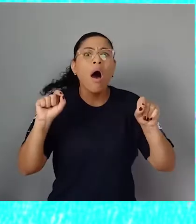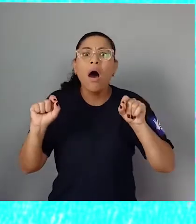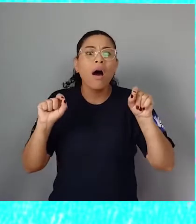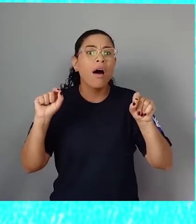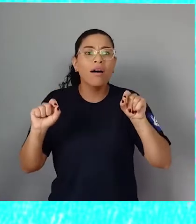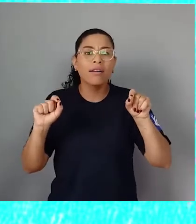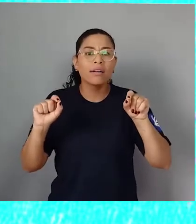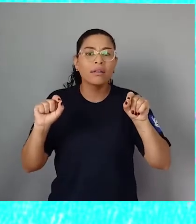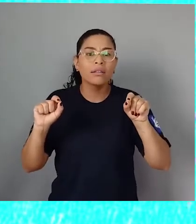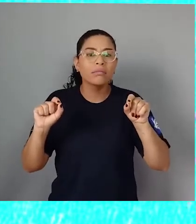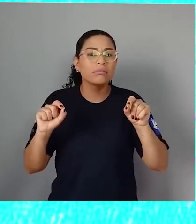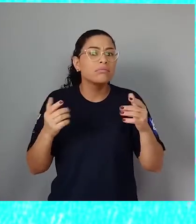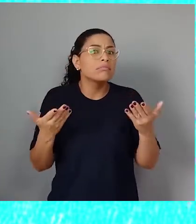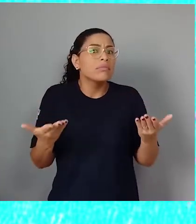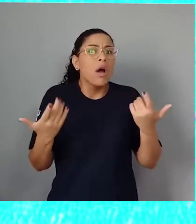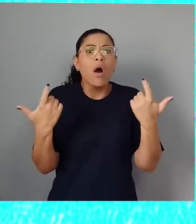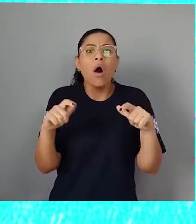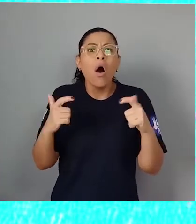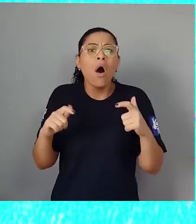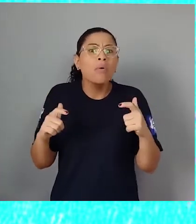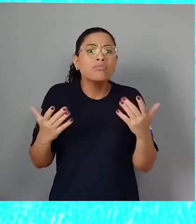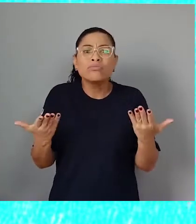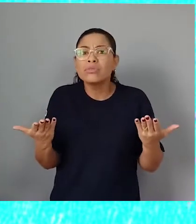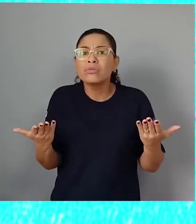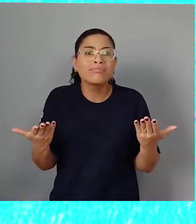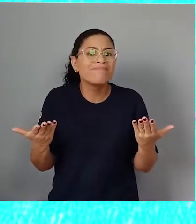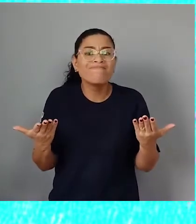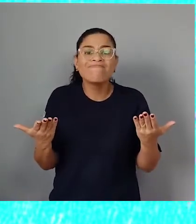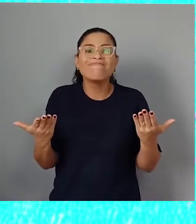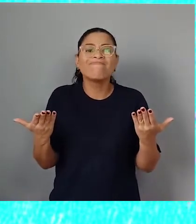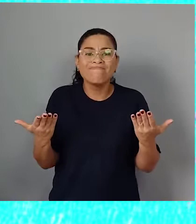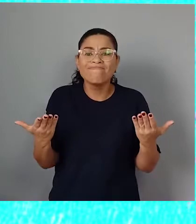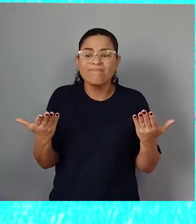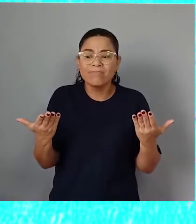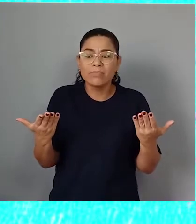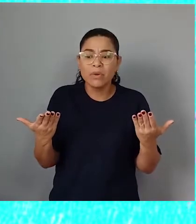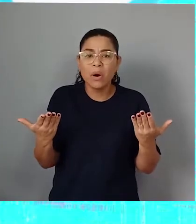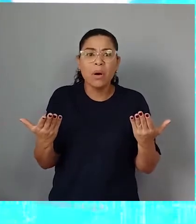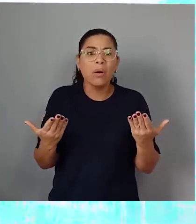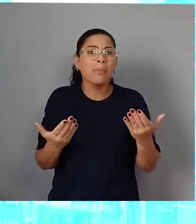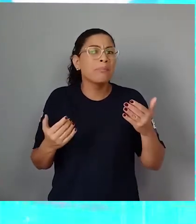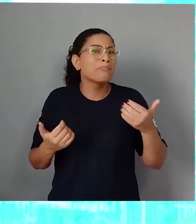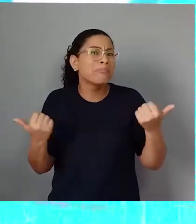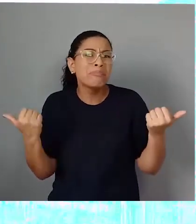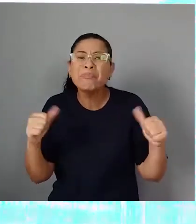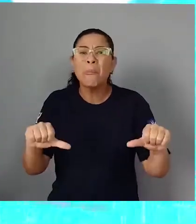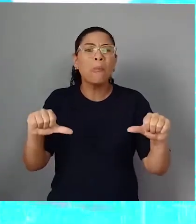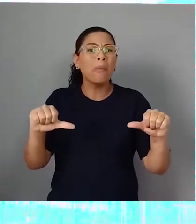Ah, não! Onde foi parar a minha... Tem como piorar?